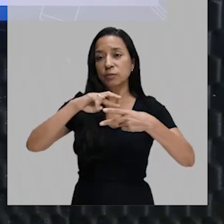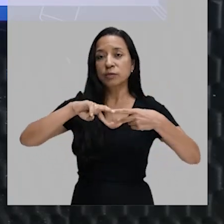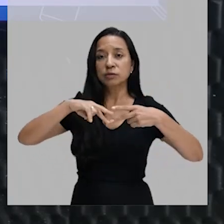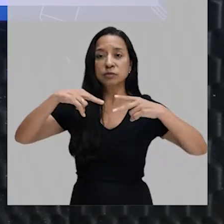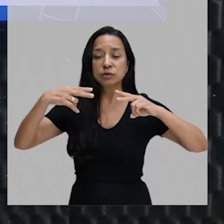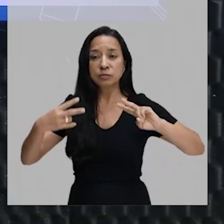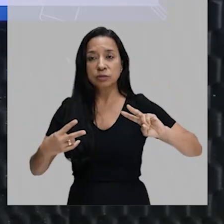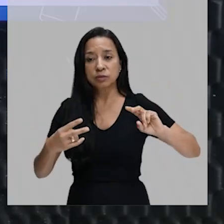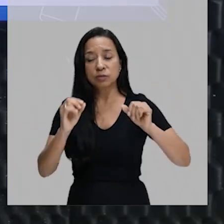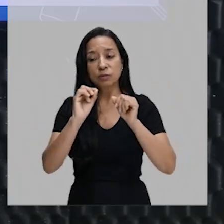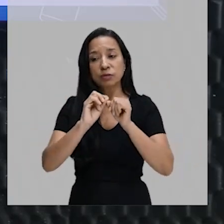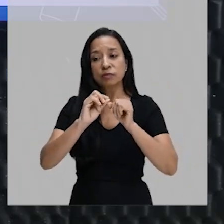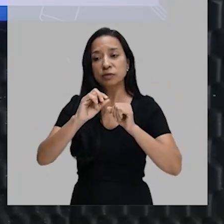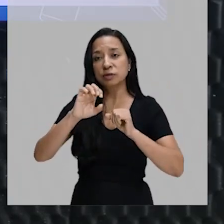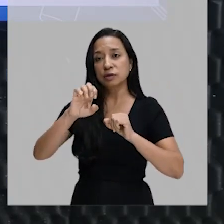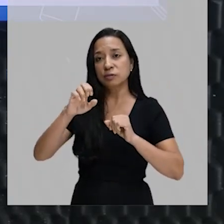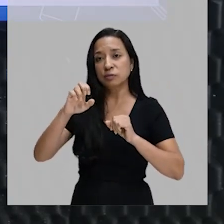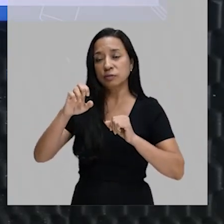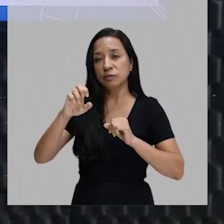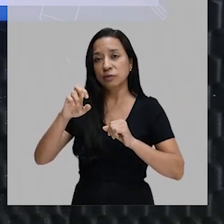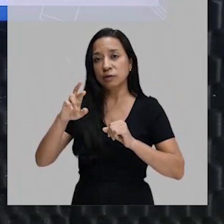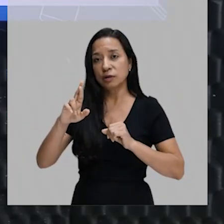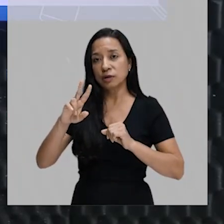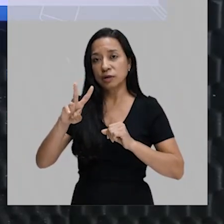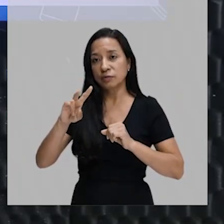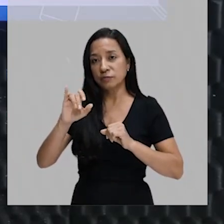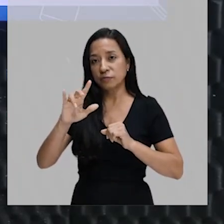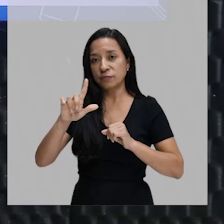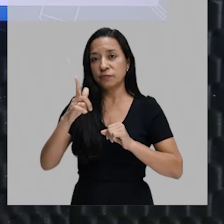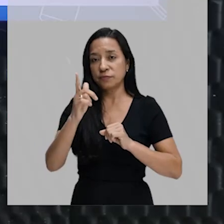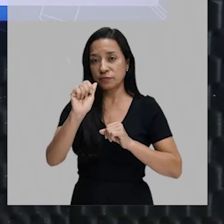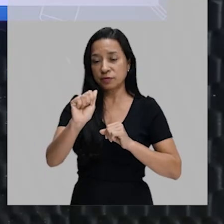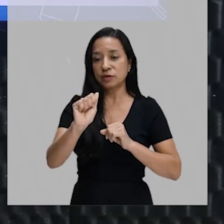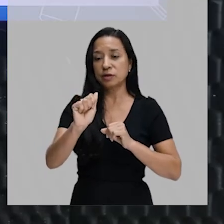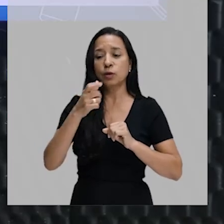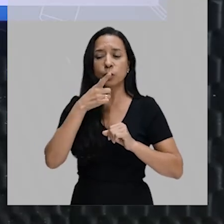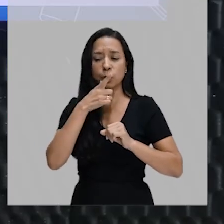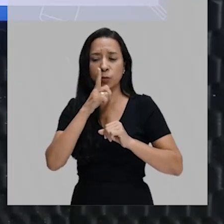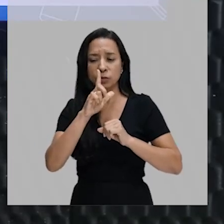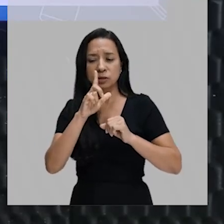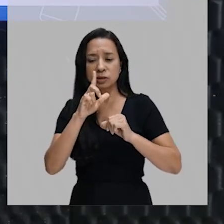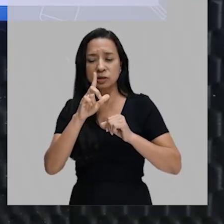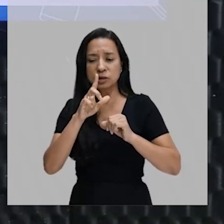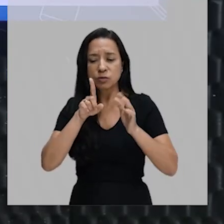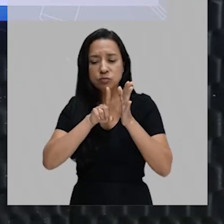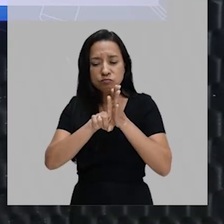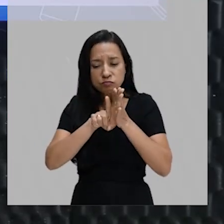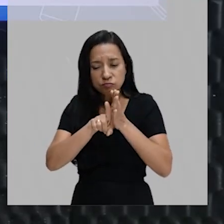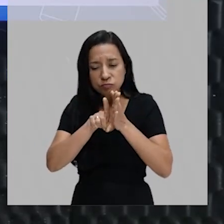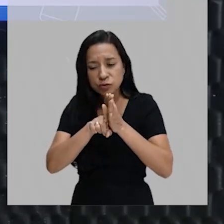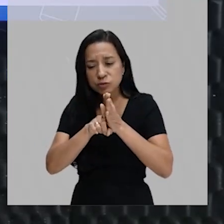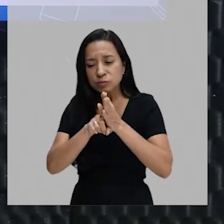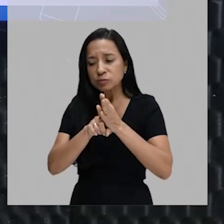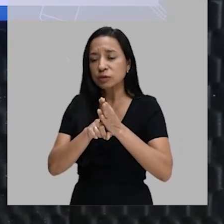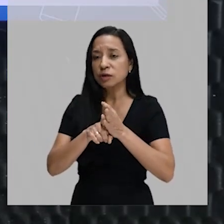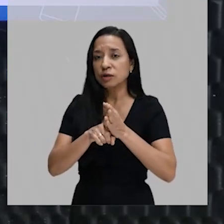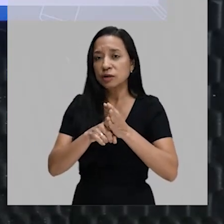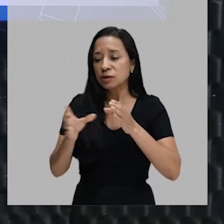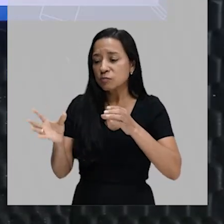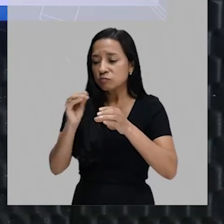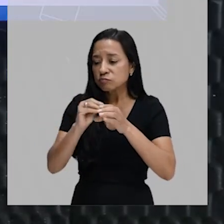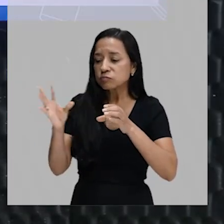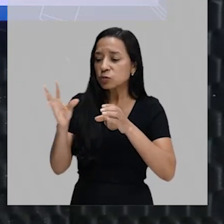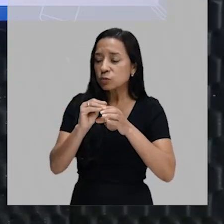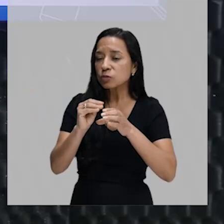ervilha, ele conseguia traçando conhecimentos e foi acumulando, né? Esses conhecimentos. Que só depois,